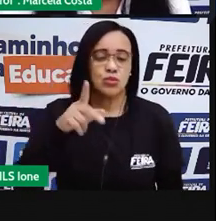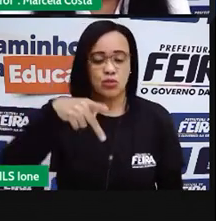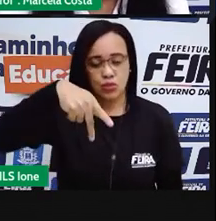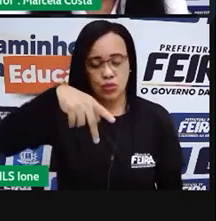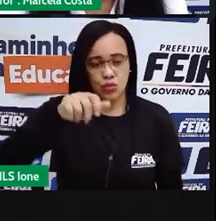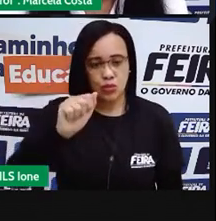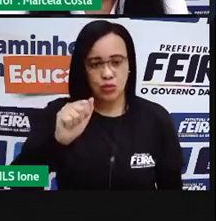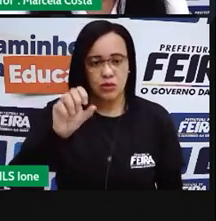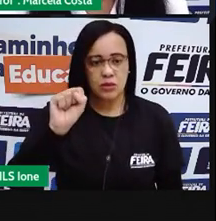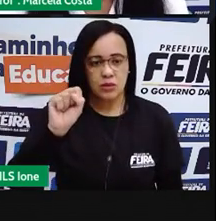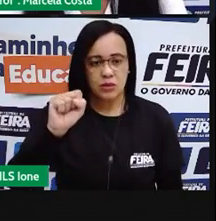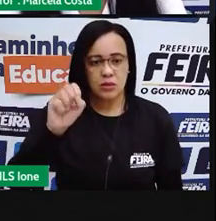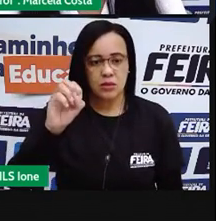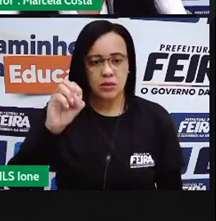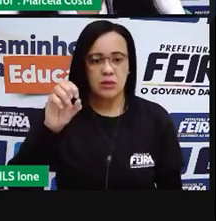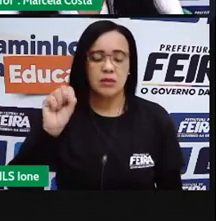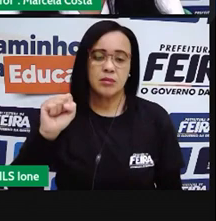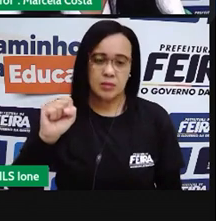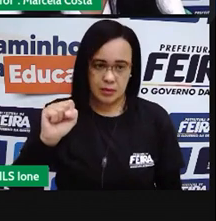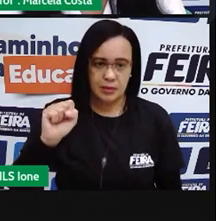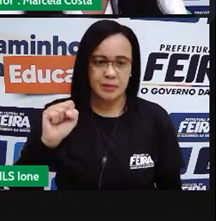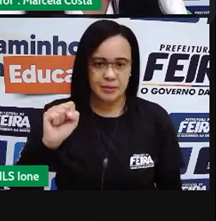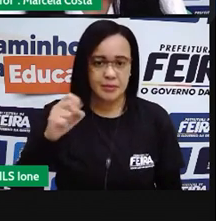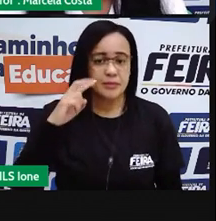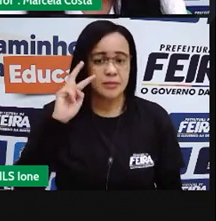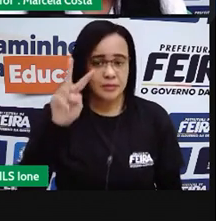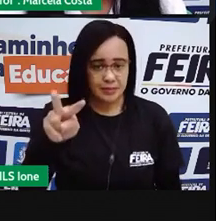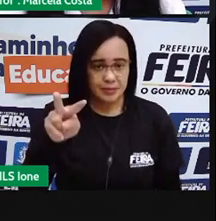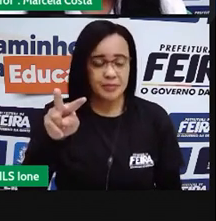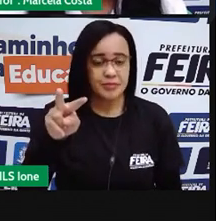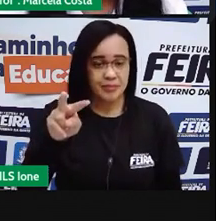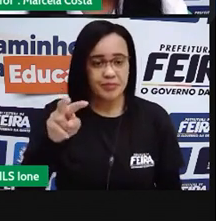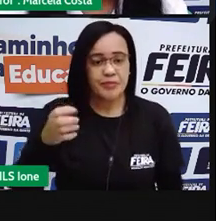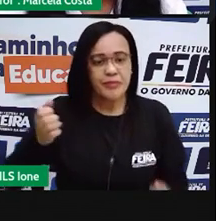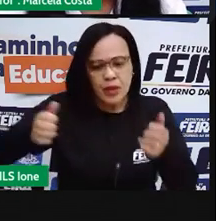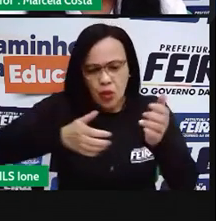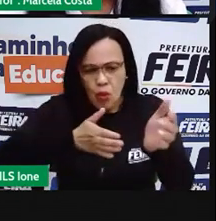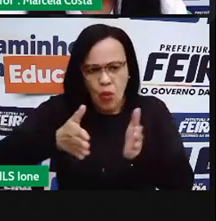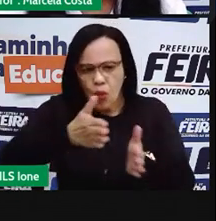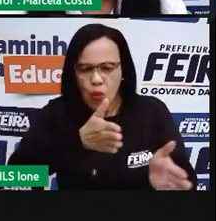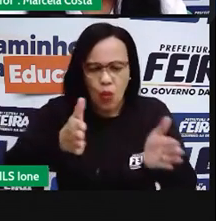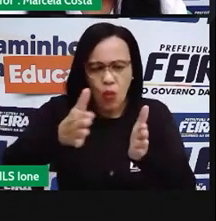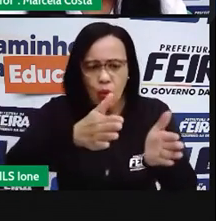que ela também fez um trajeto reto,